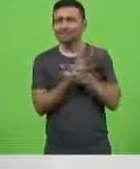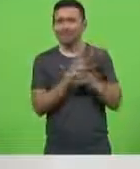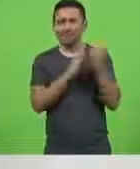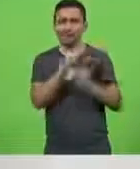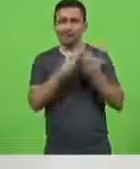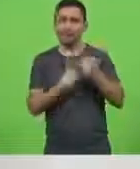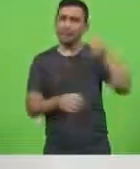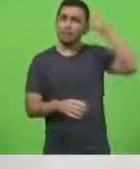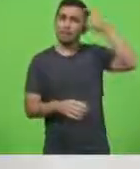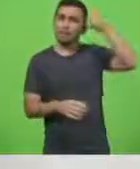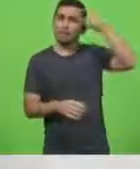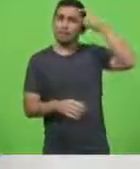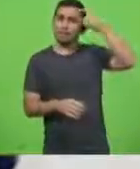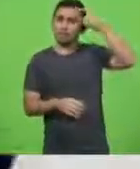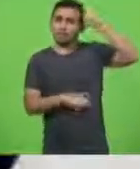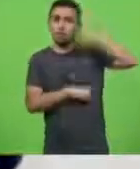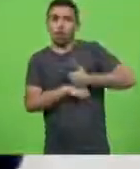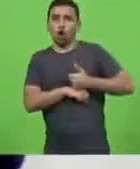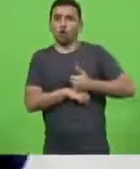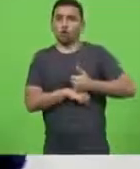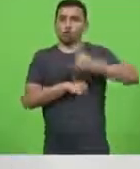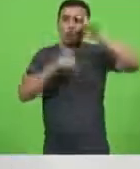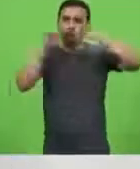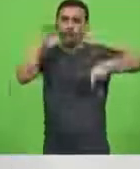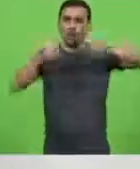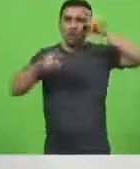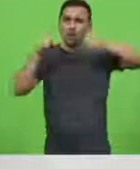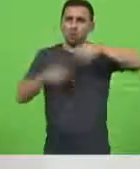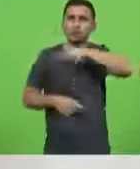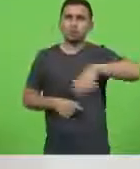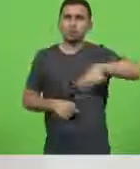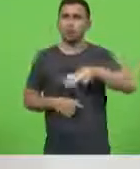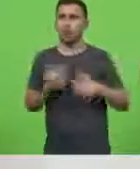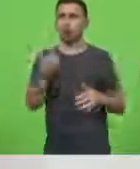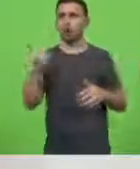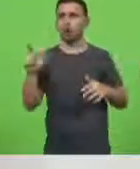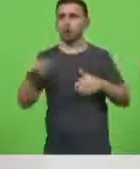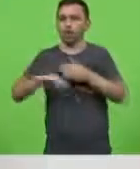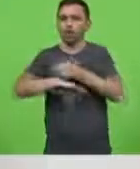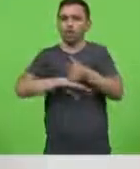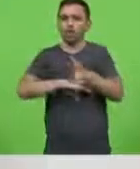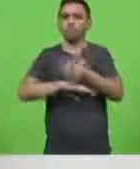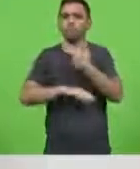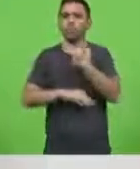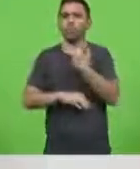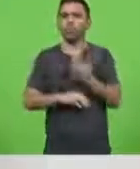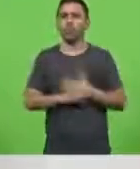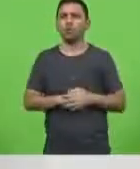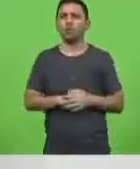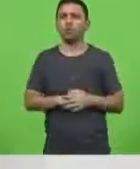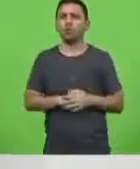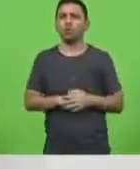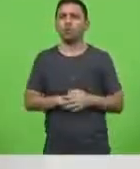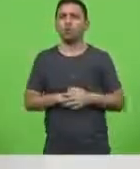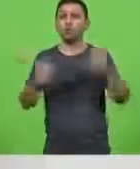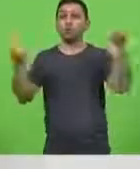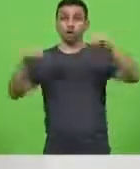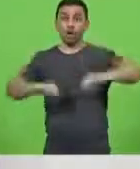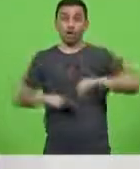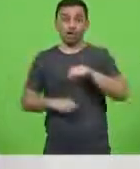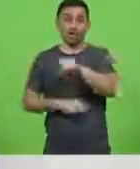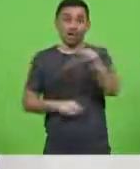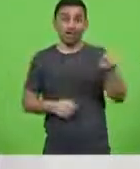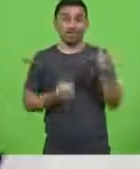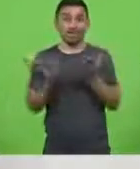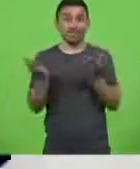donas do mercado é isso mesmo elas são donas do mercado e ninguém pode entrar e pior ainda apesar de operarem sem